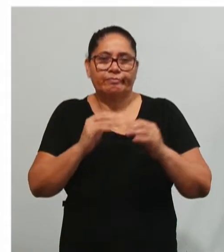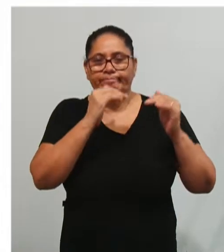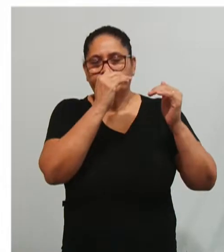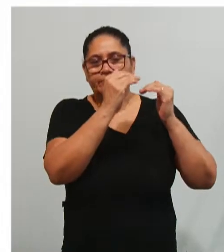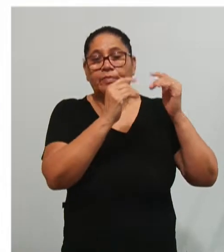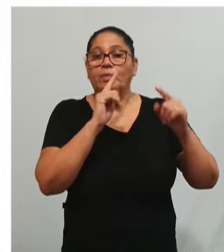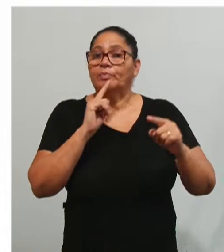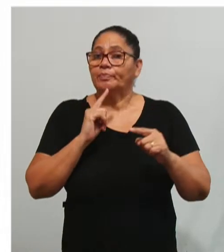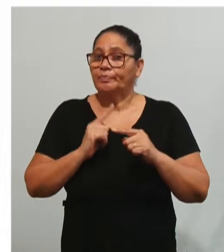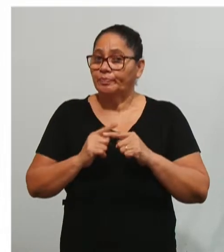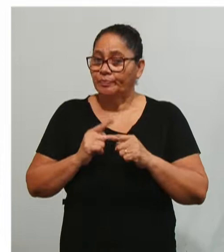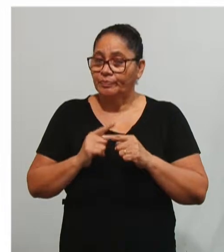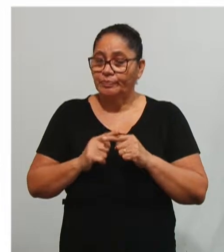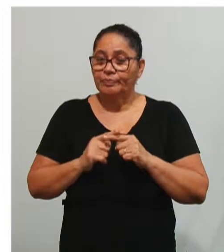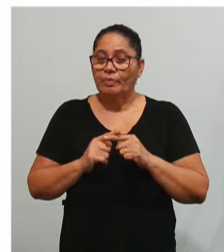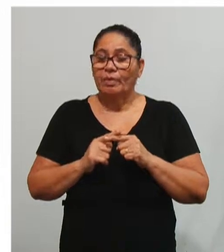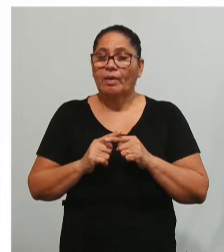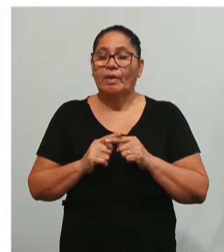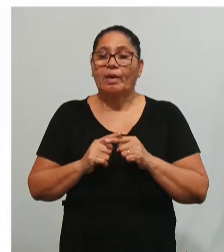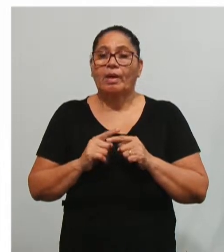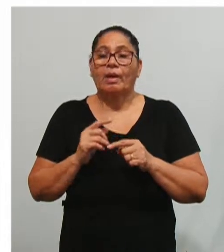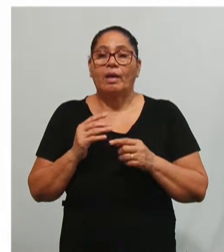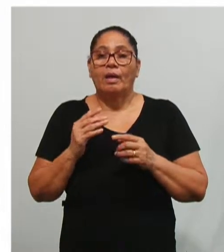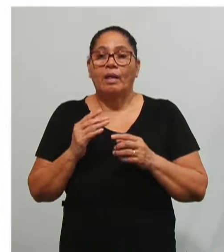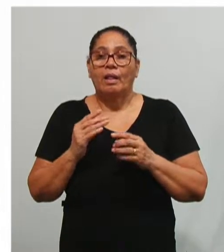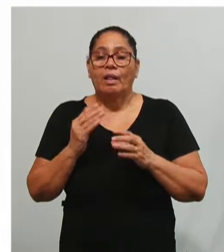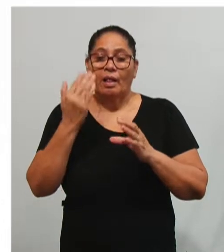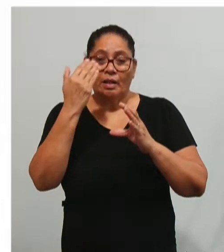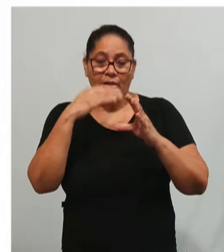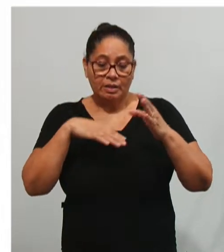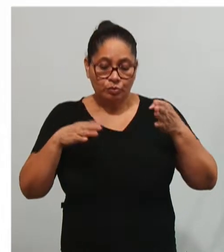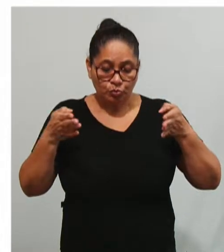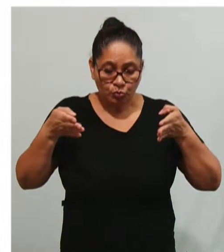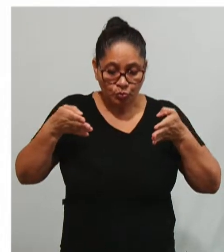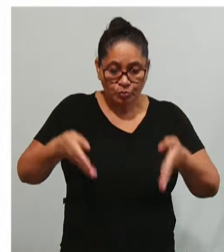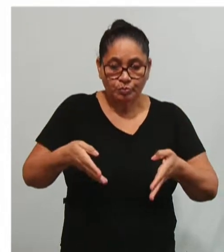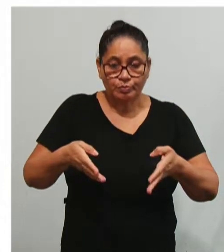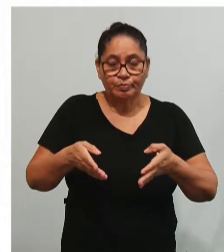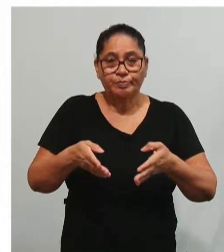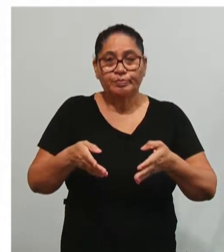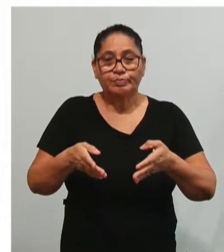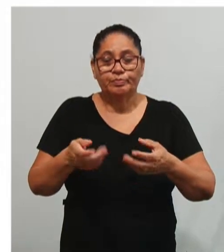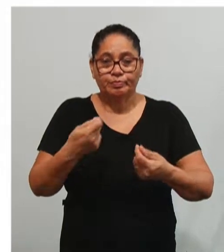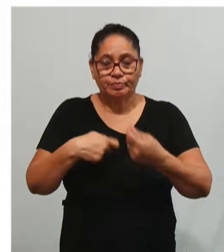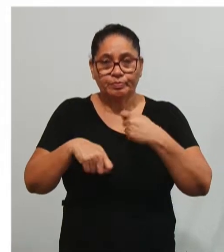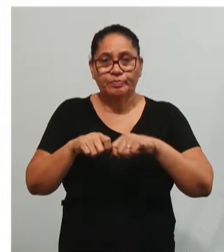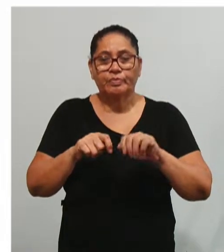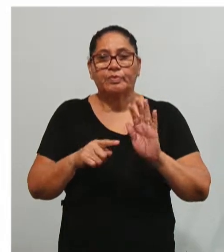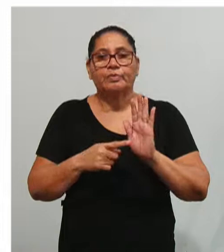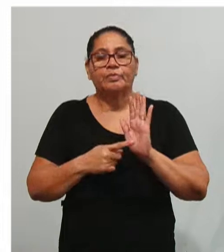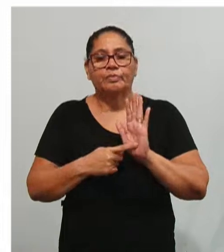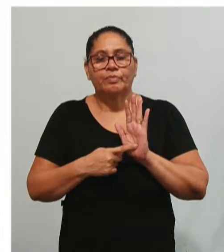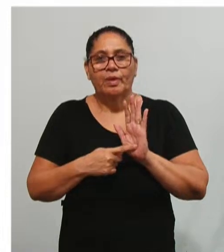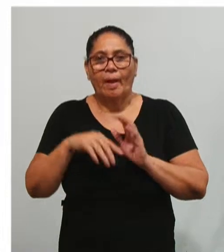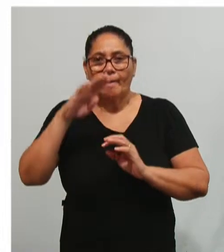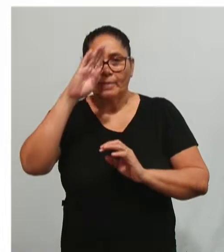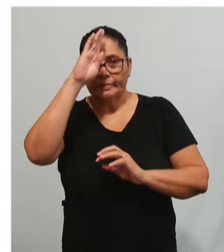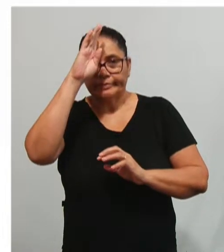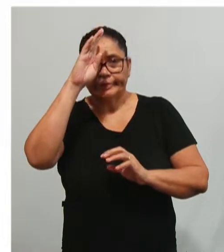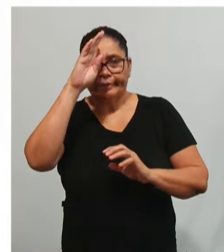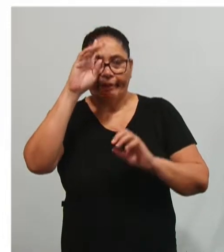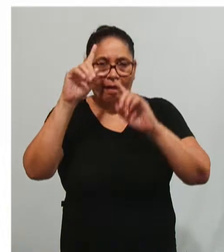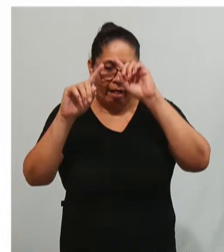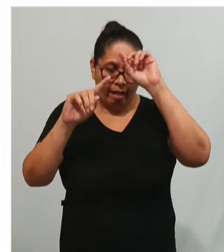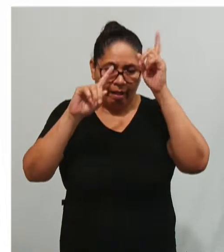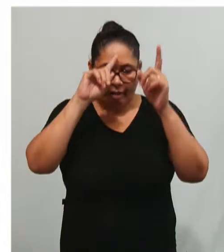Por quê? Porque dentro desse enfoque teórico da administração, a gente vai apresentar aqui algumas principais ideias.